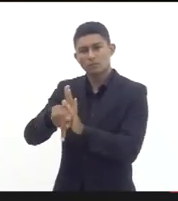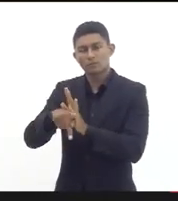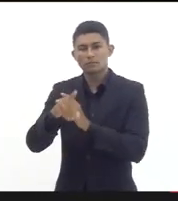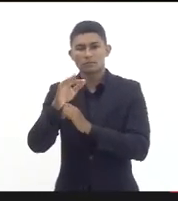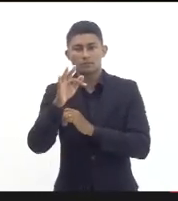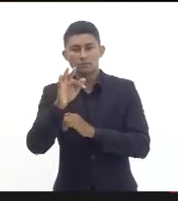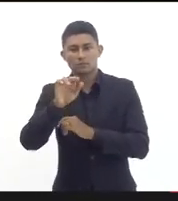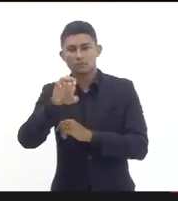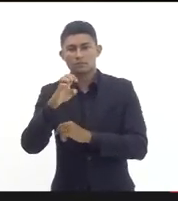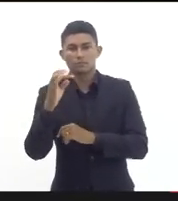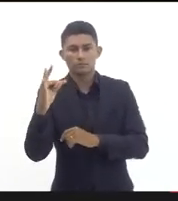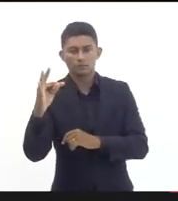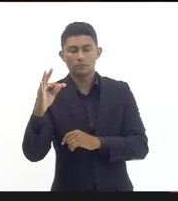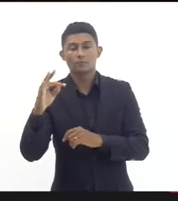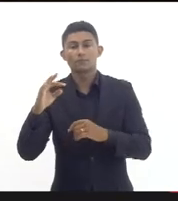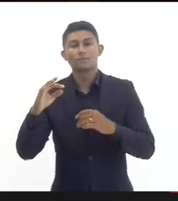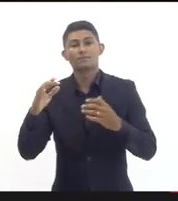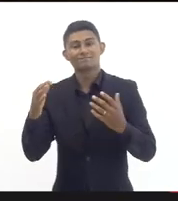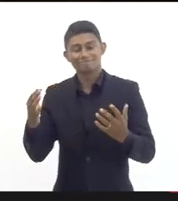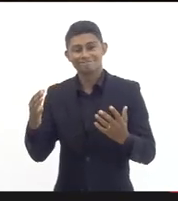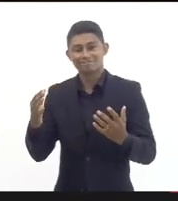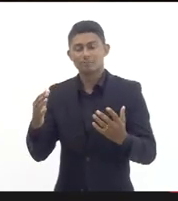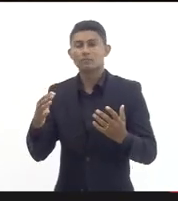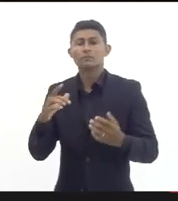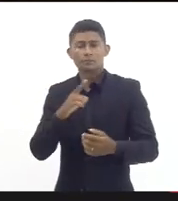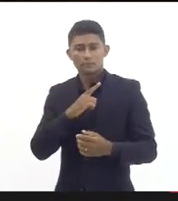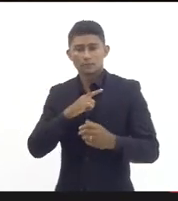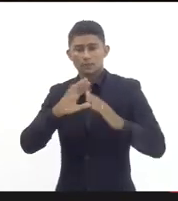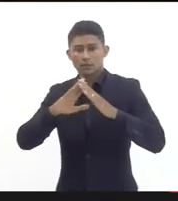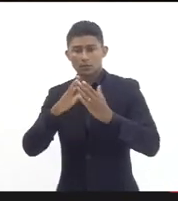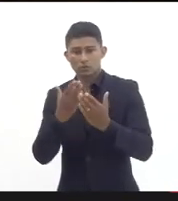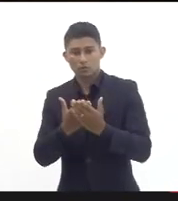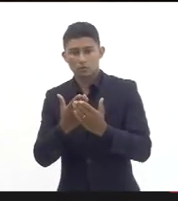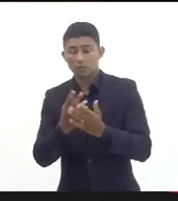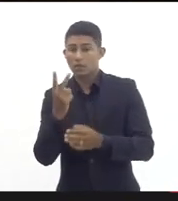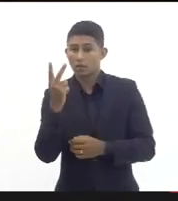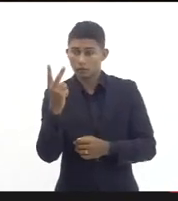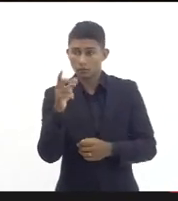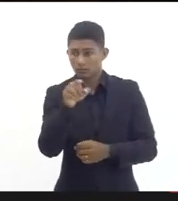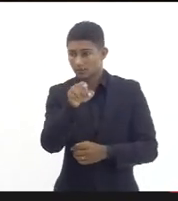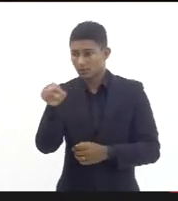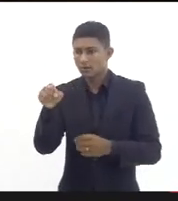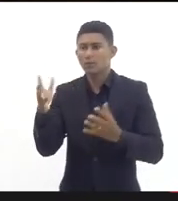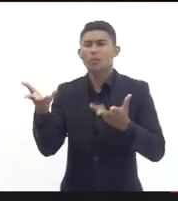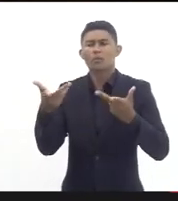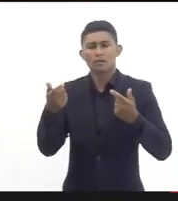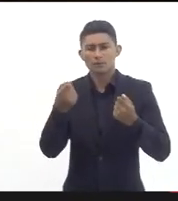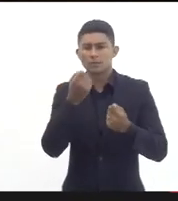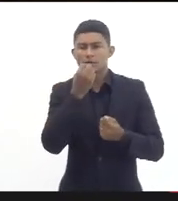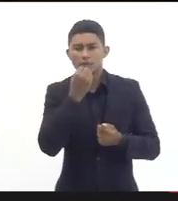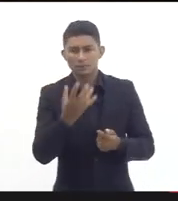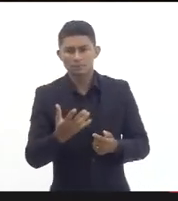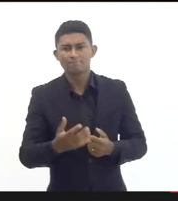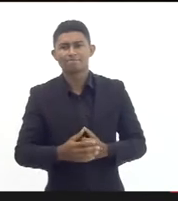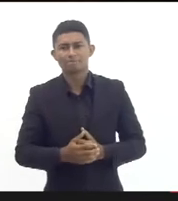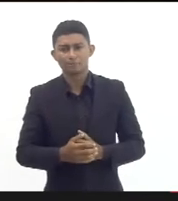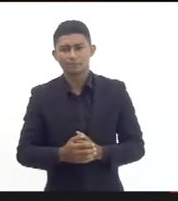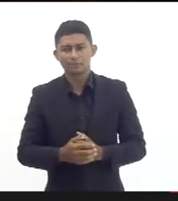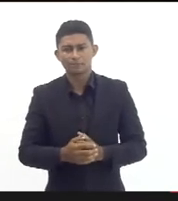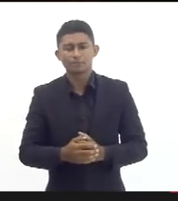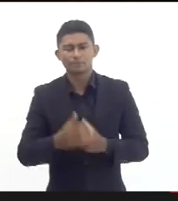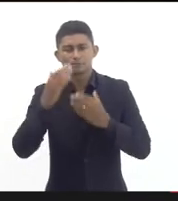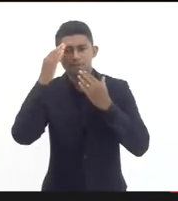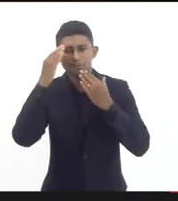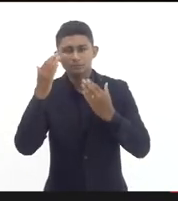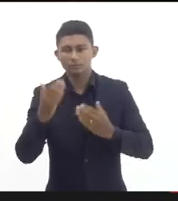exerge vai atender o exerge e são dois colégios de aplicação público de qualidade da rede FAETEC muito